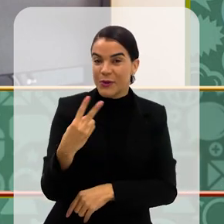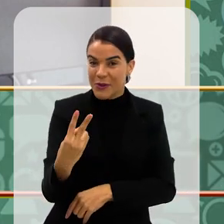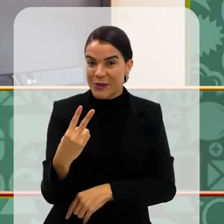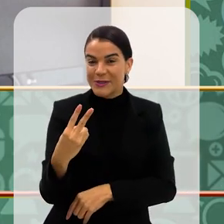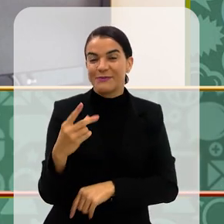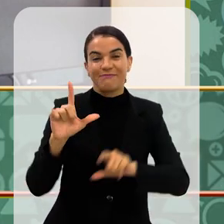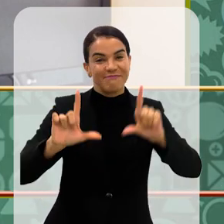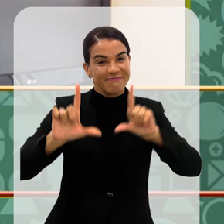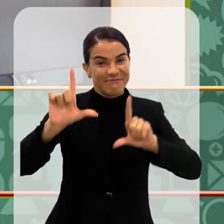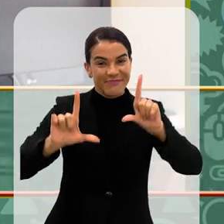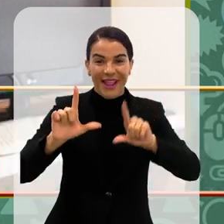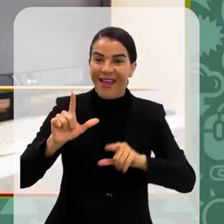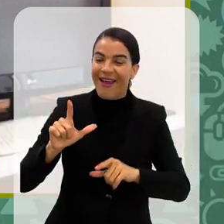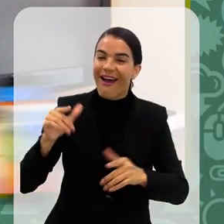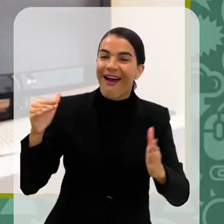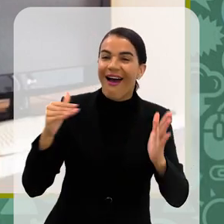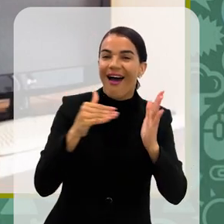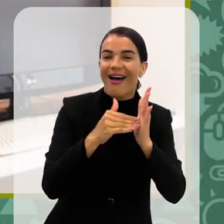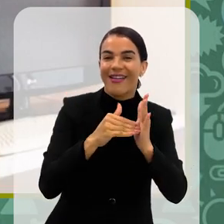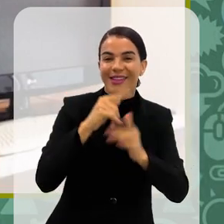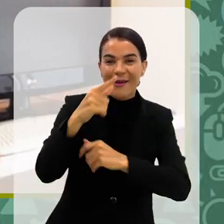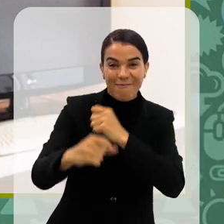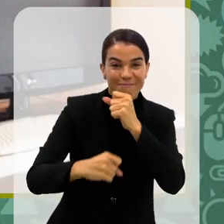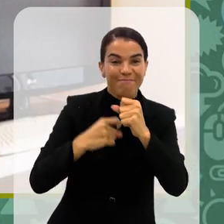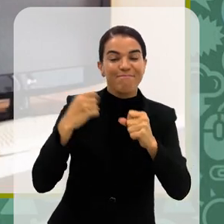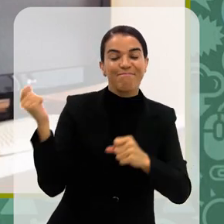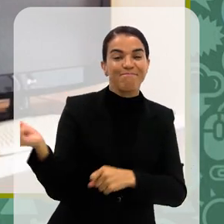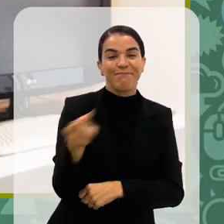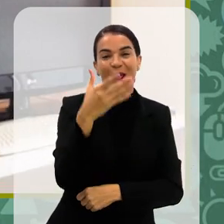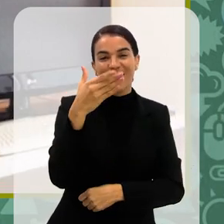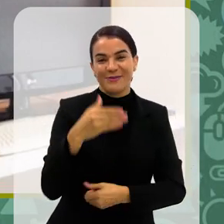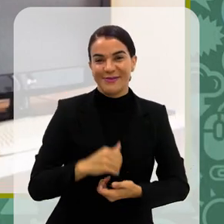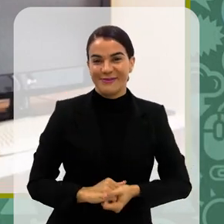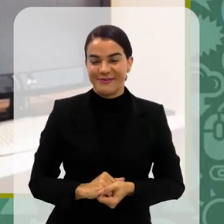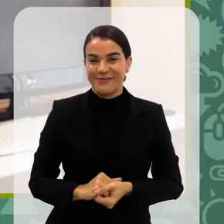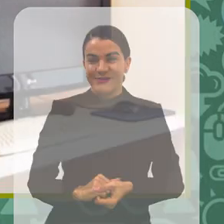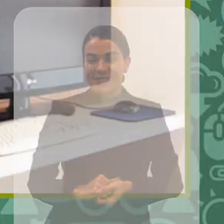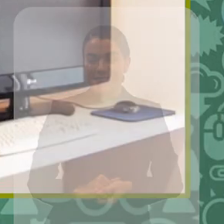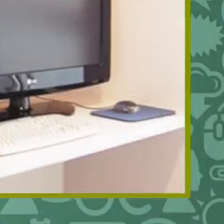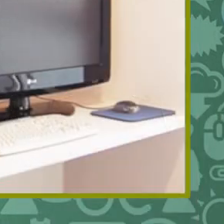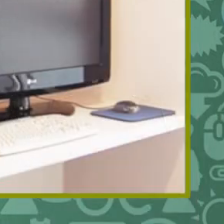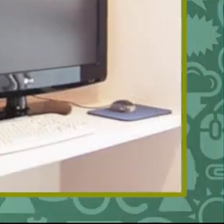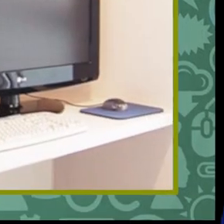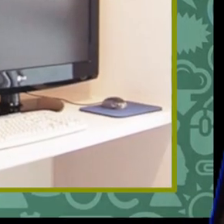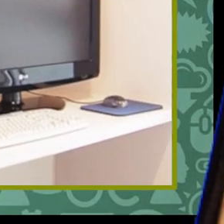10.2 na sua TV aberta. Até a próxima. TV Alerj e o Canal do Povo.